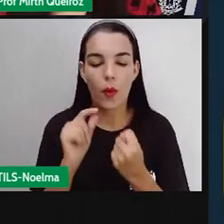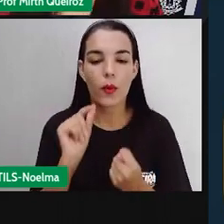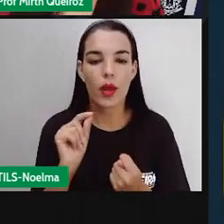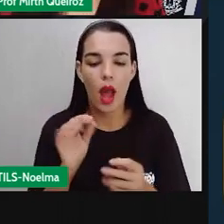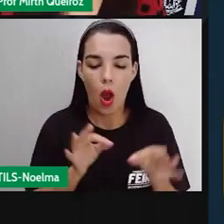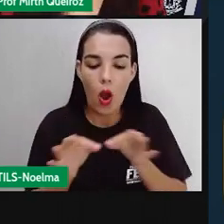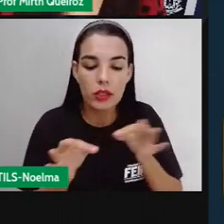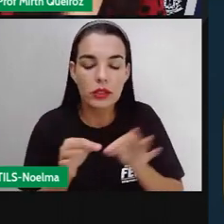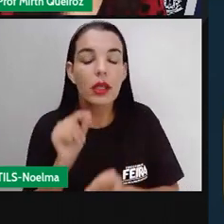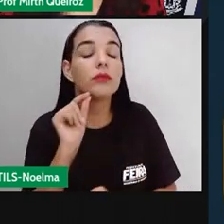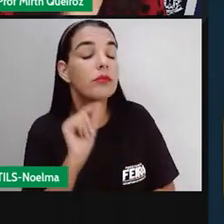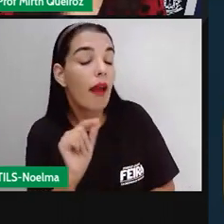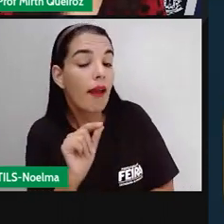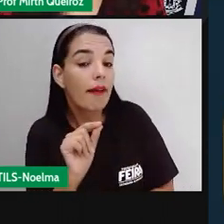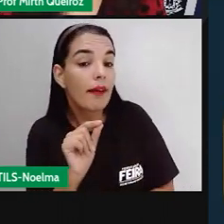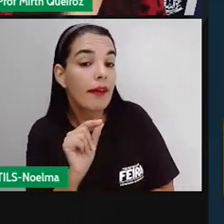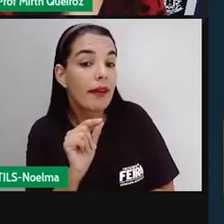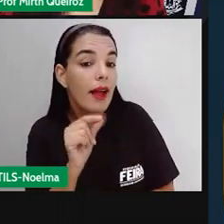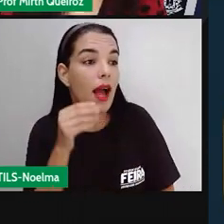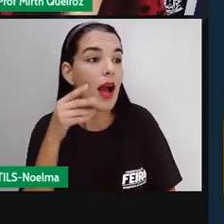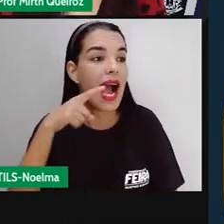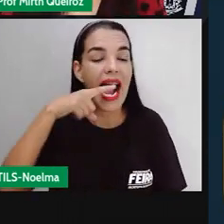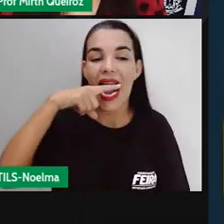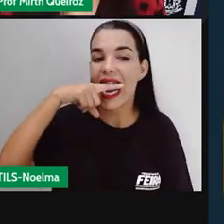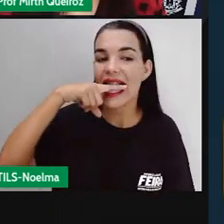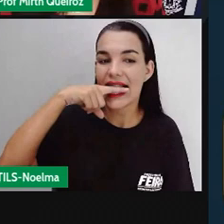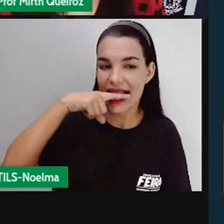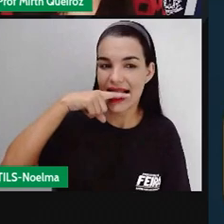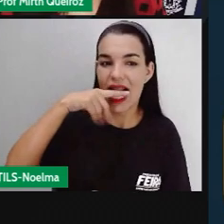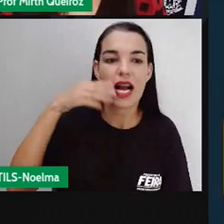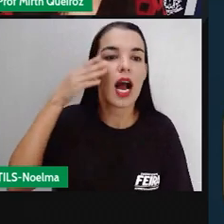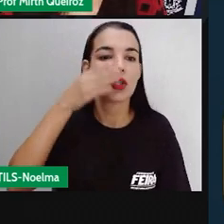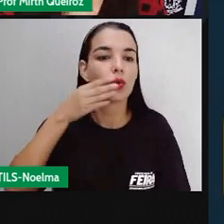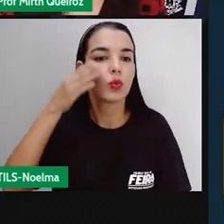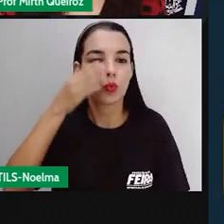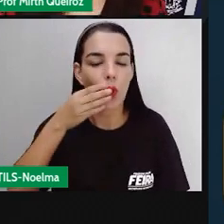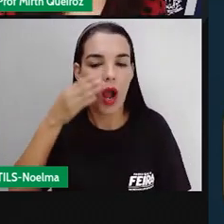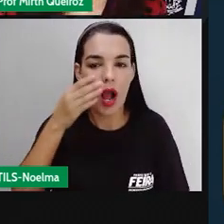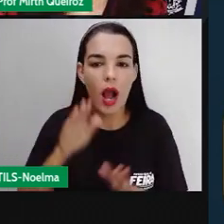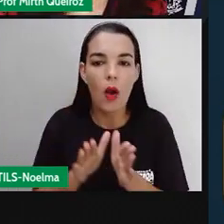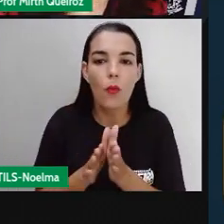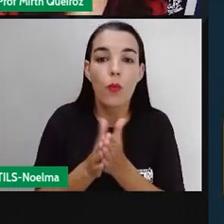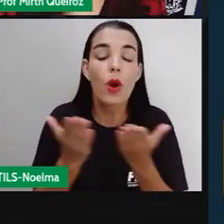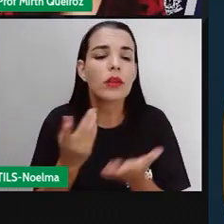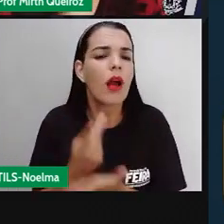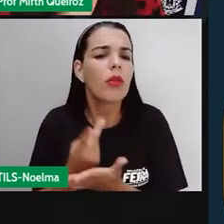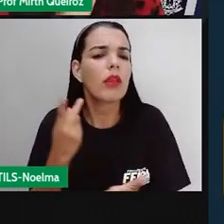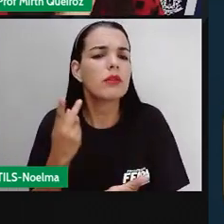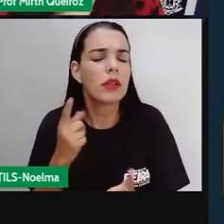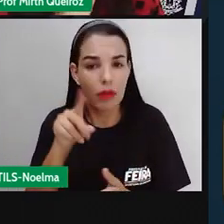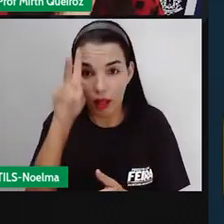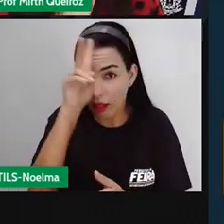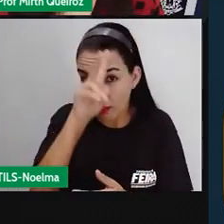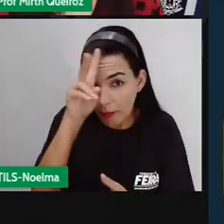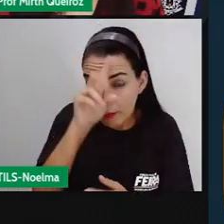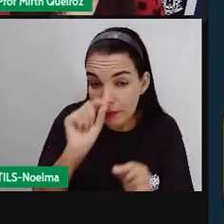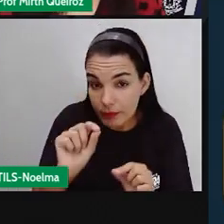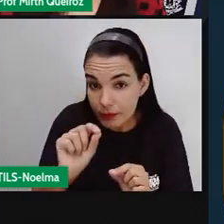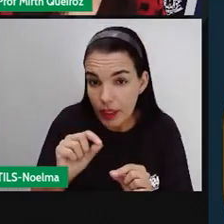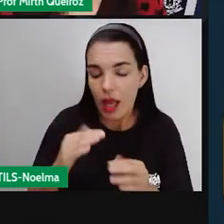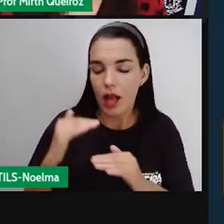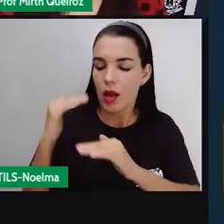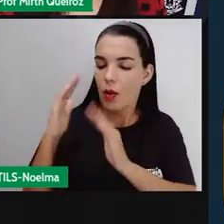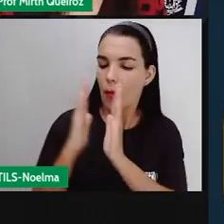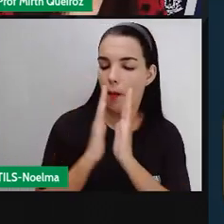organizado, seria aí o ciclo da cana-de-açúcar. Quando aconteceu isso, Pró? Isso aconteceu no